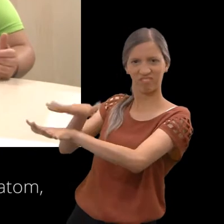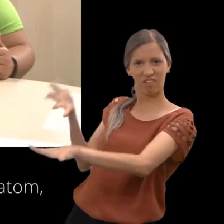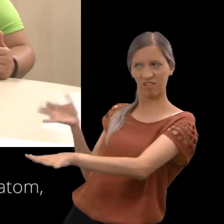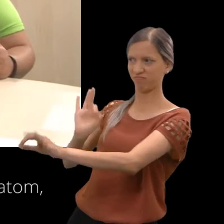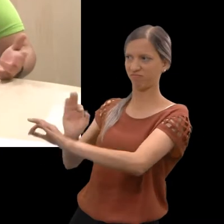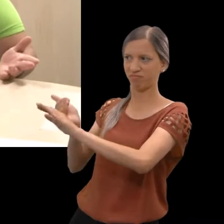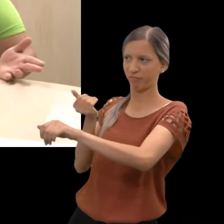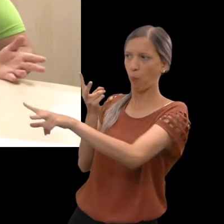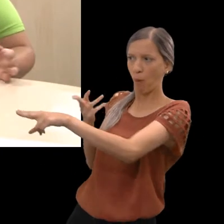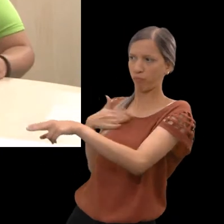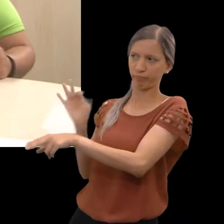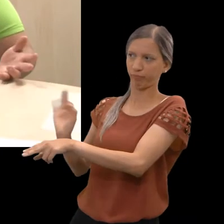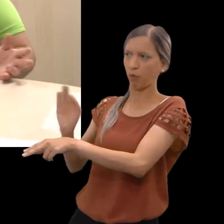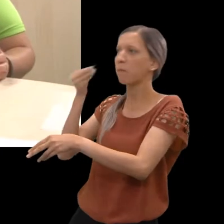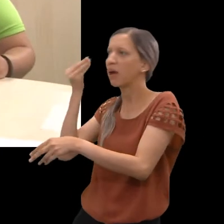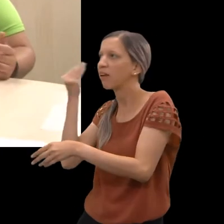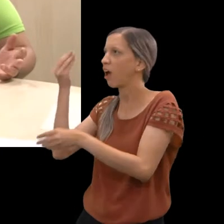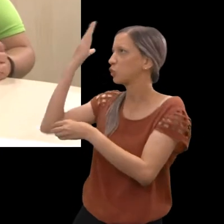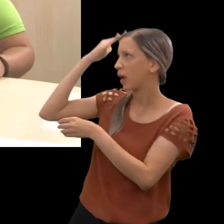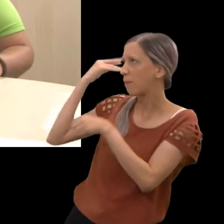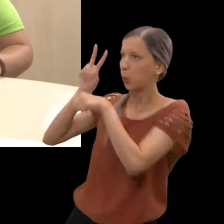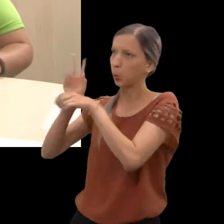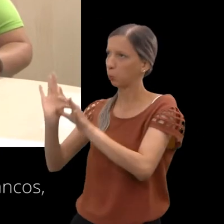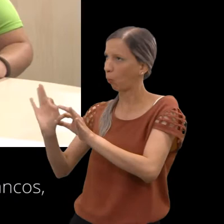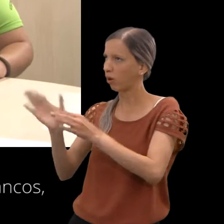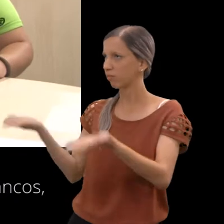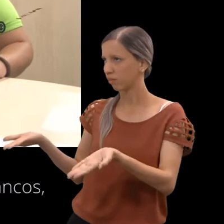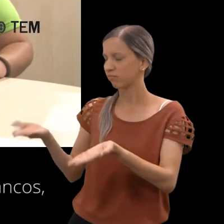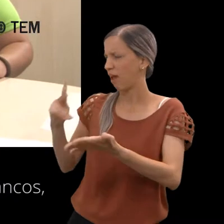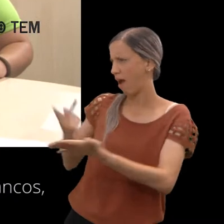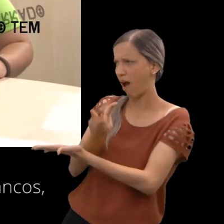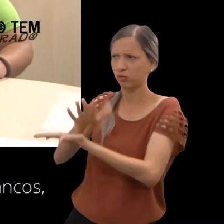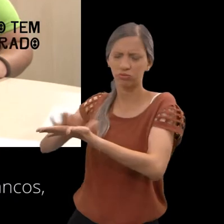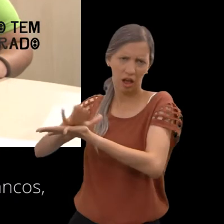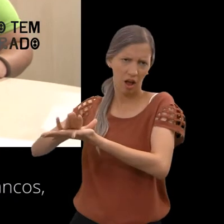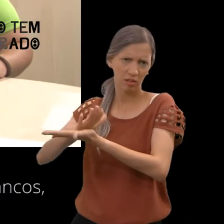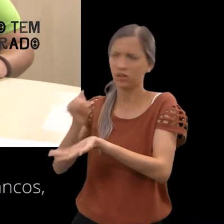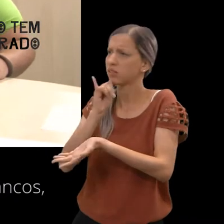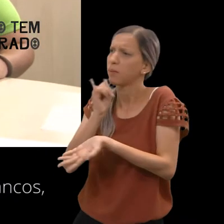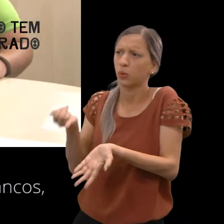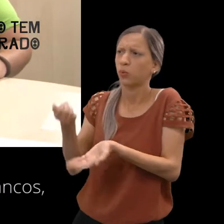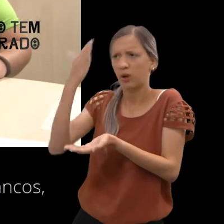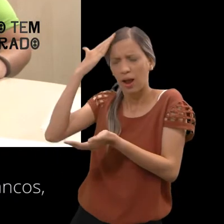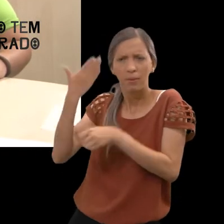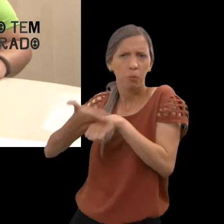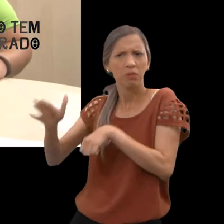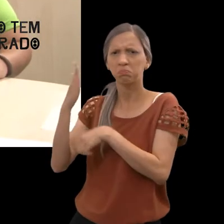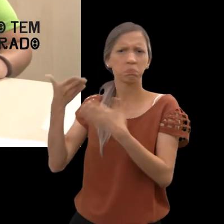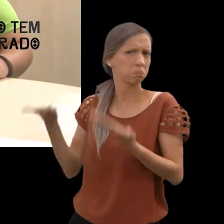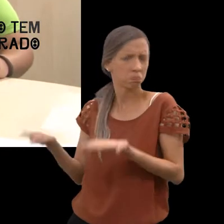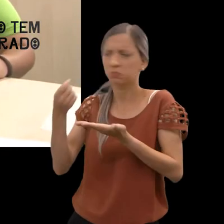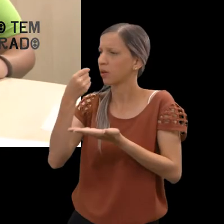pessoa porque ela não usa batom, usa maquiagem, ela não cuida do cabelo. Não tem nada errado você não querer seus cabelos brancos,